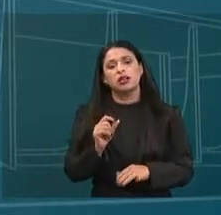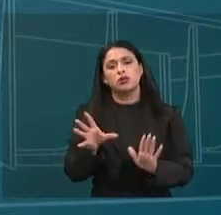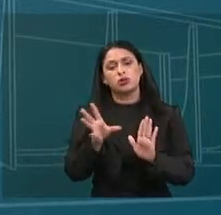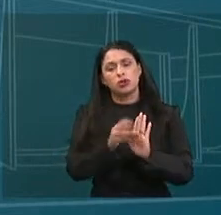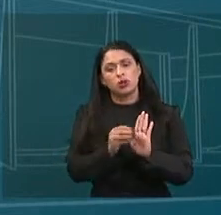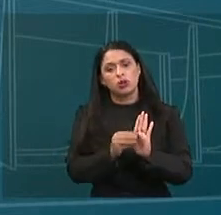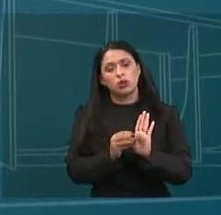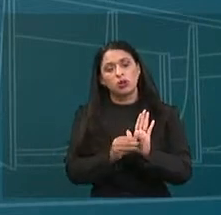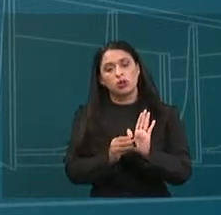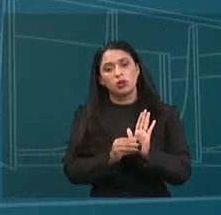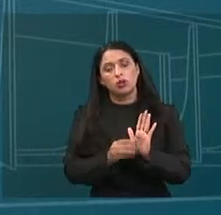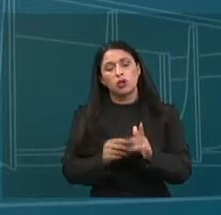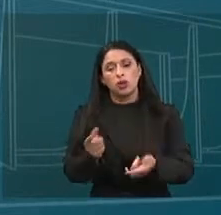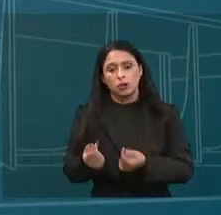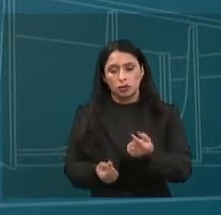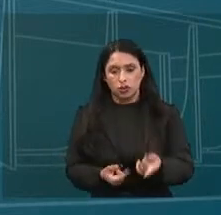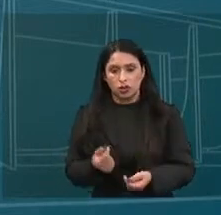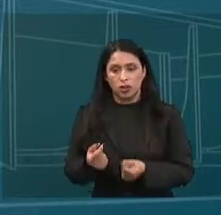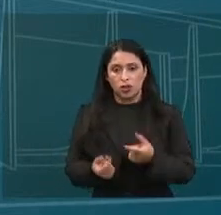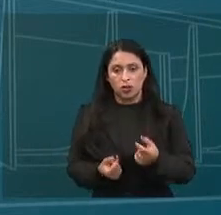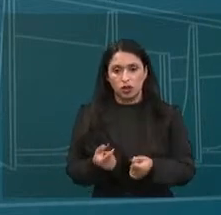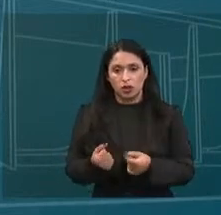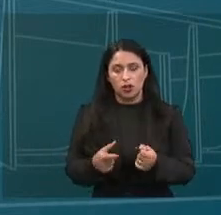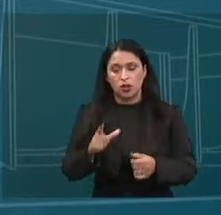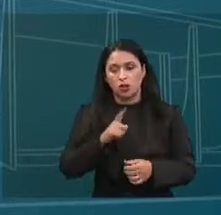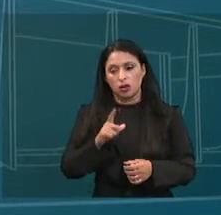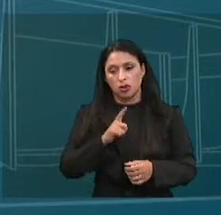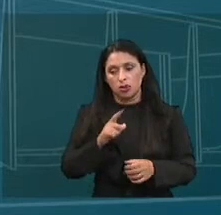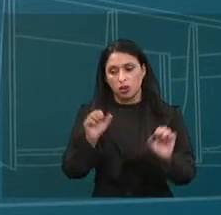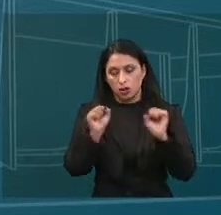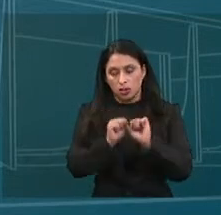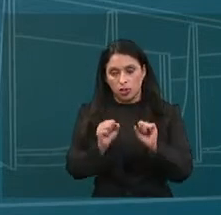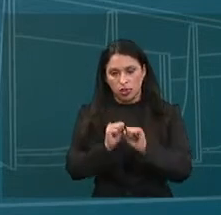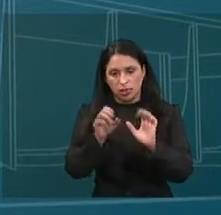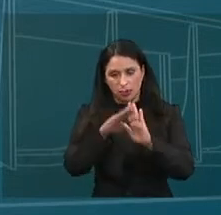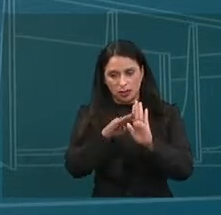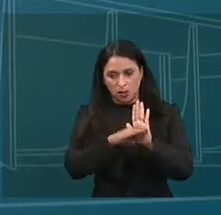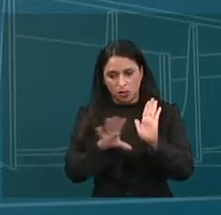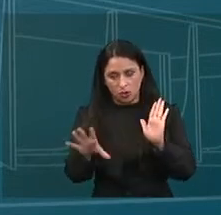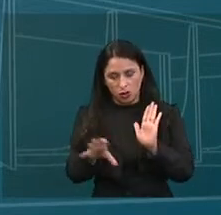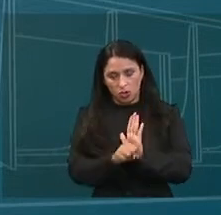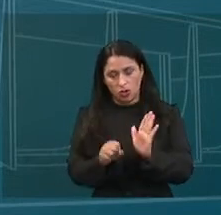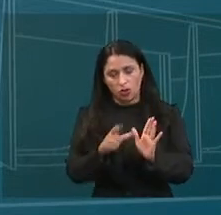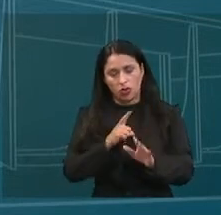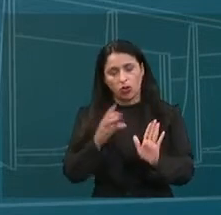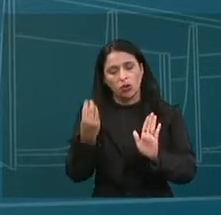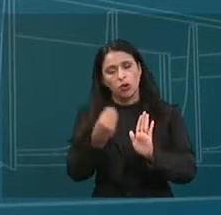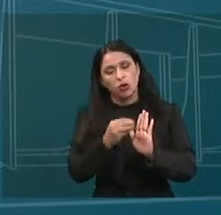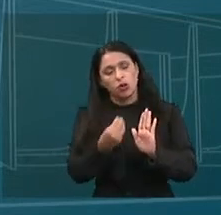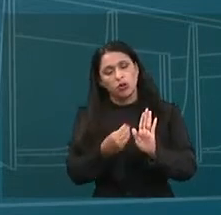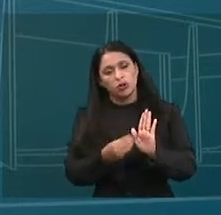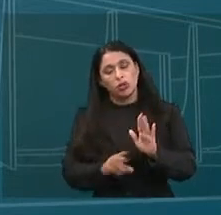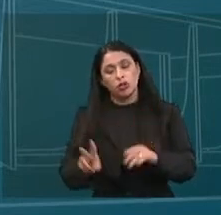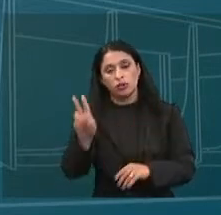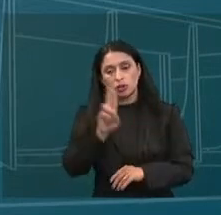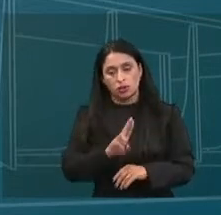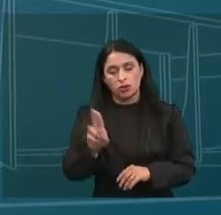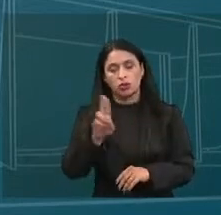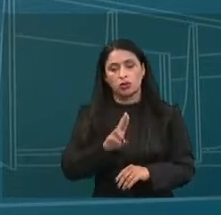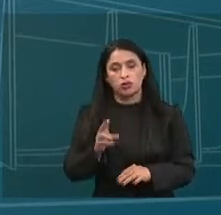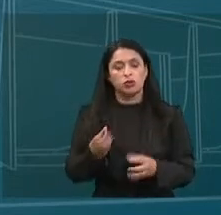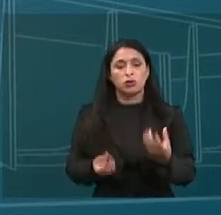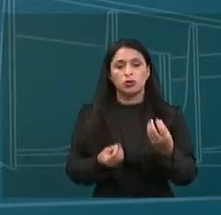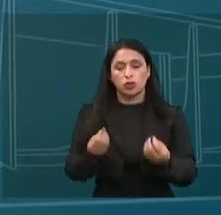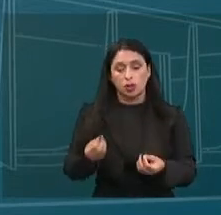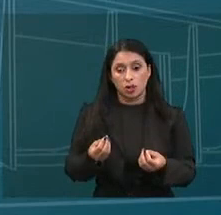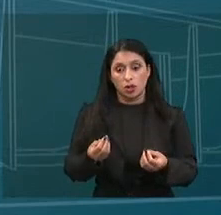São agentes econômicos que, por meio de um intrincado e sofisticado sistema de algoritmos, definem que conteúdos serão dirigidos a seus usuários e de que forma.